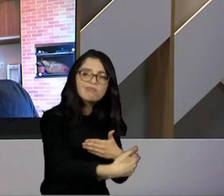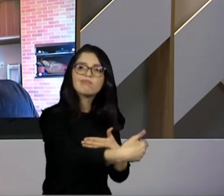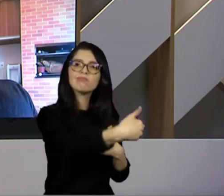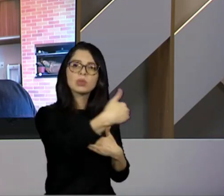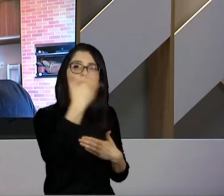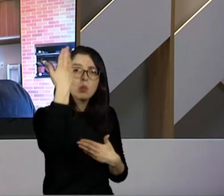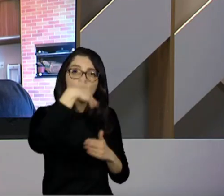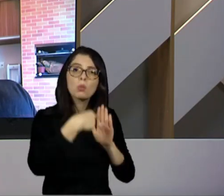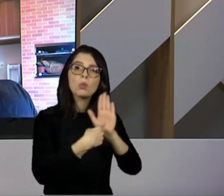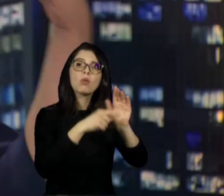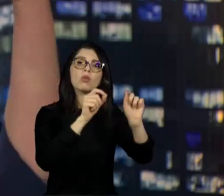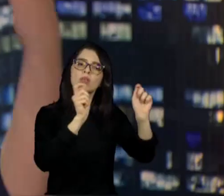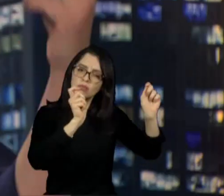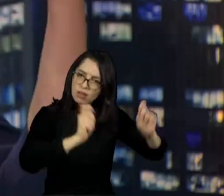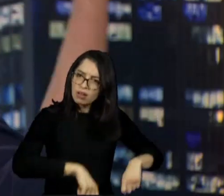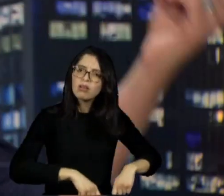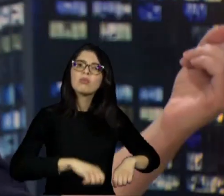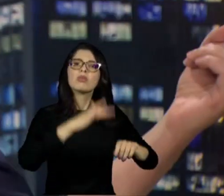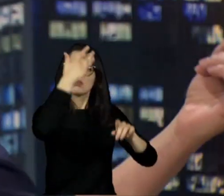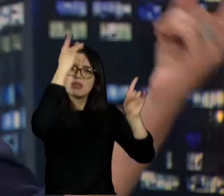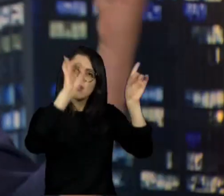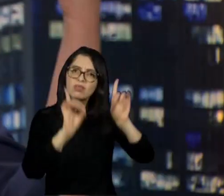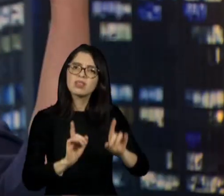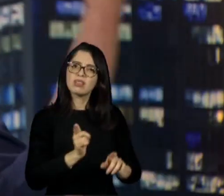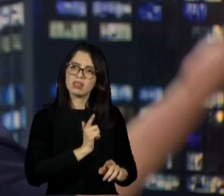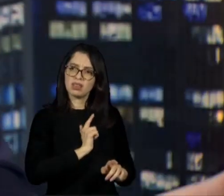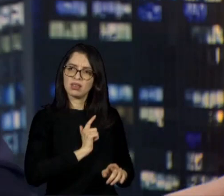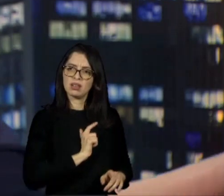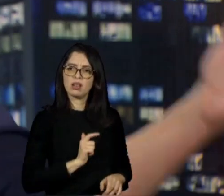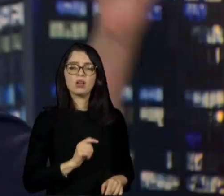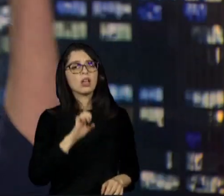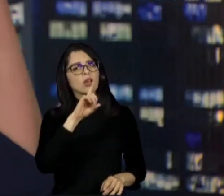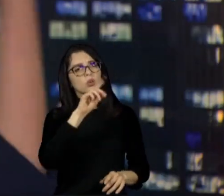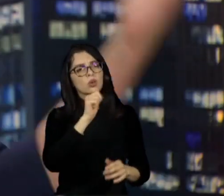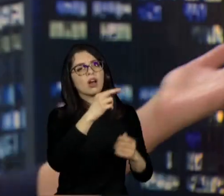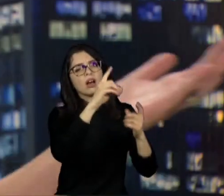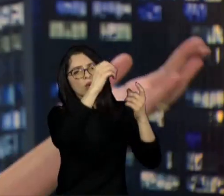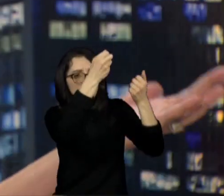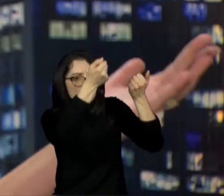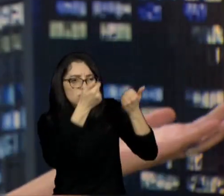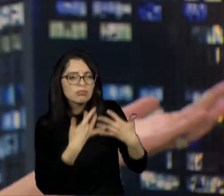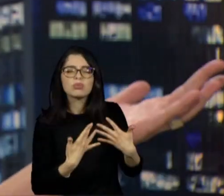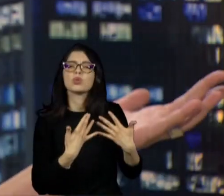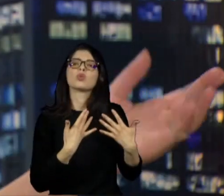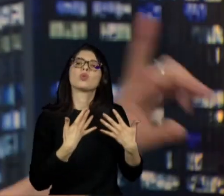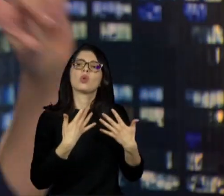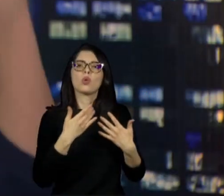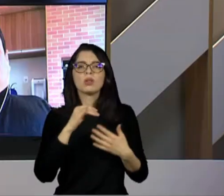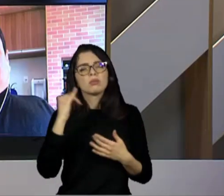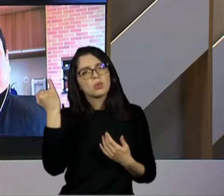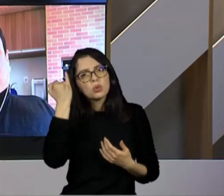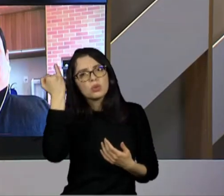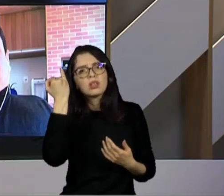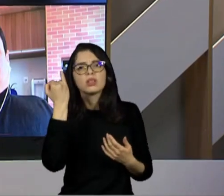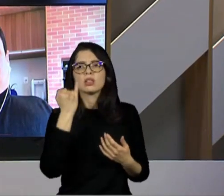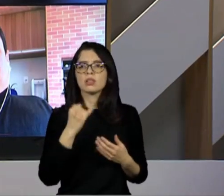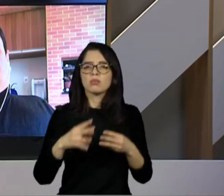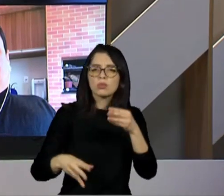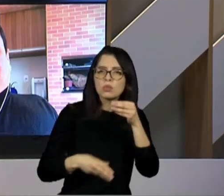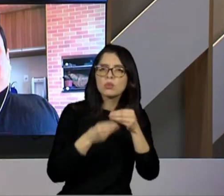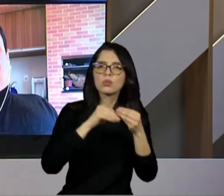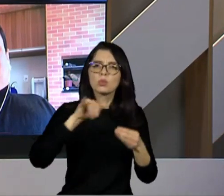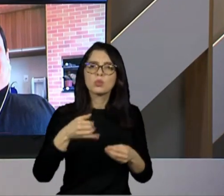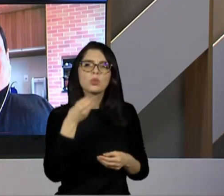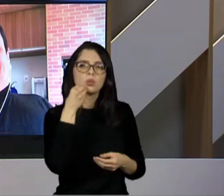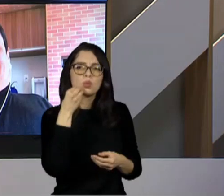todas essas coisas. Agora, mais uma vez, Leonardo citou a família. O Jair já tinha falado da importância da família. Vou aproveitar esse ganchinho, então, para